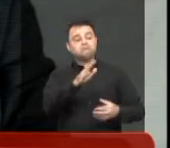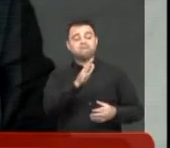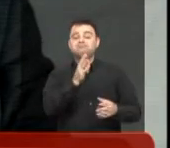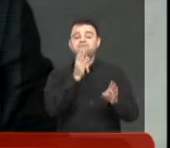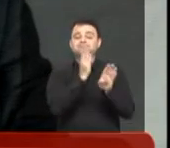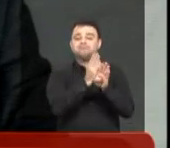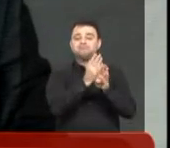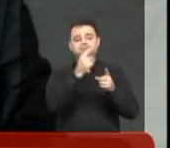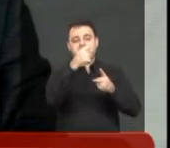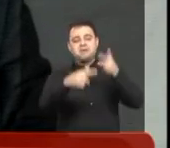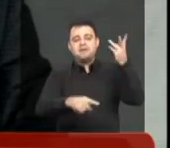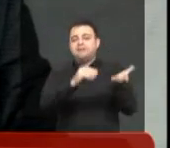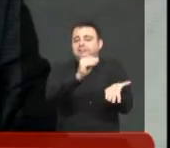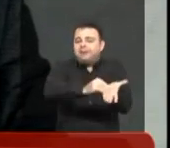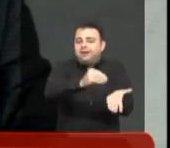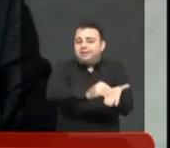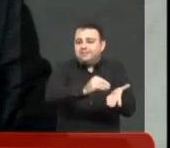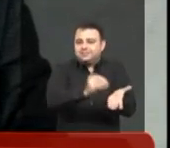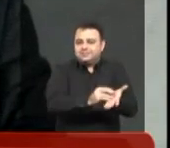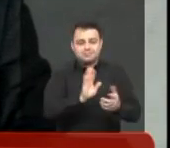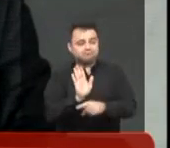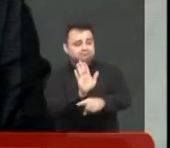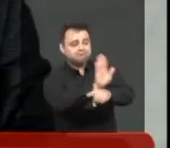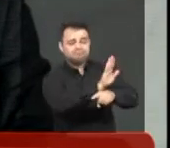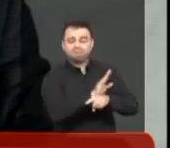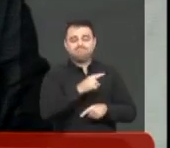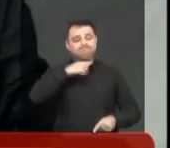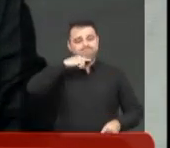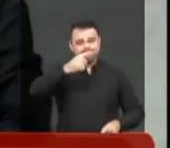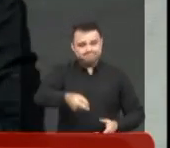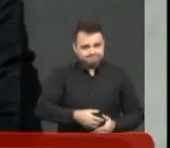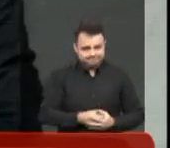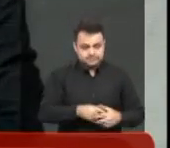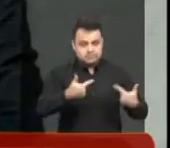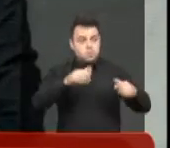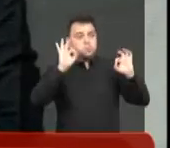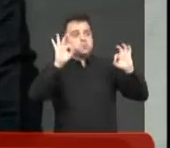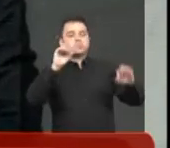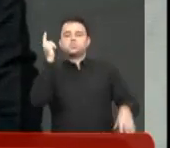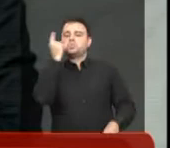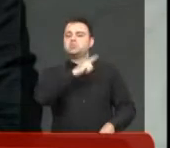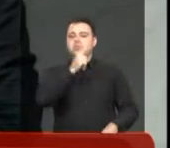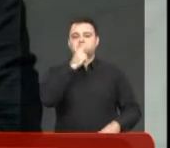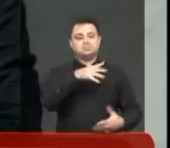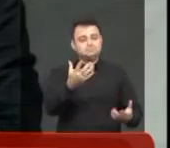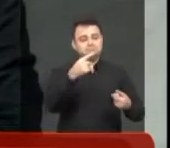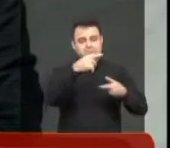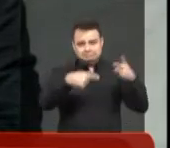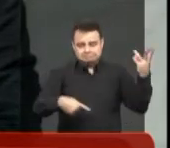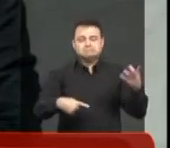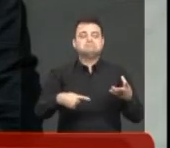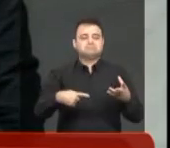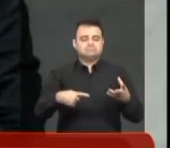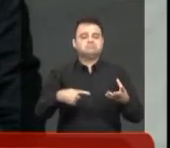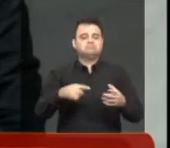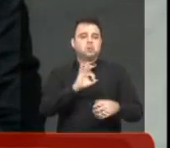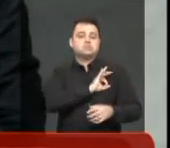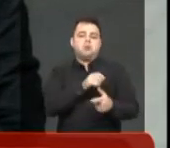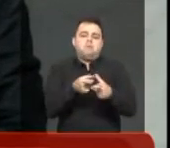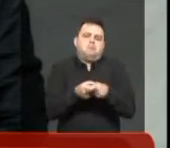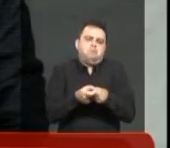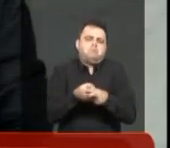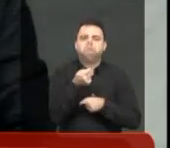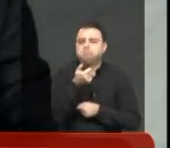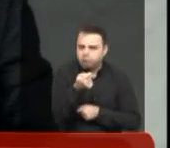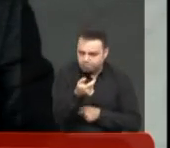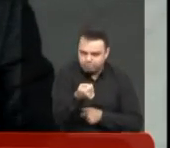Mas, muitas vezes, ele não se vê em condições de prestar o trabalho de excelência que ele gostaria, porque falta gente.